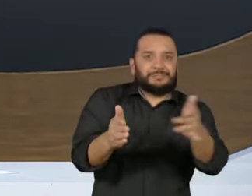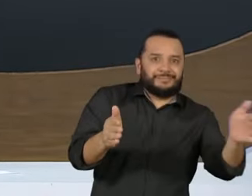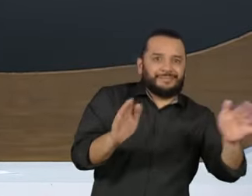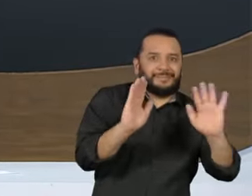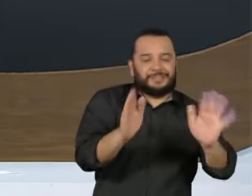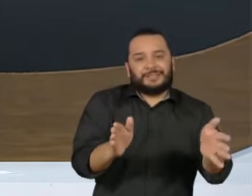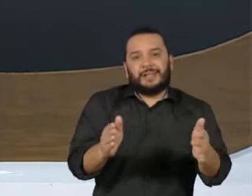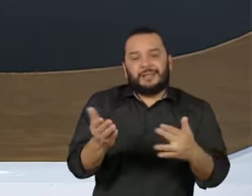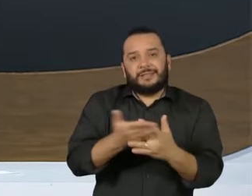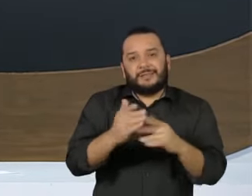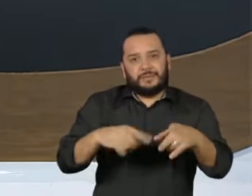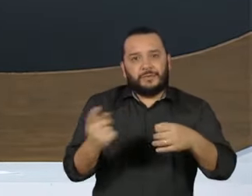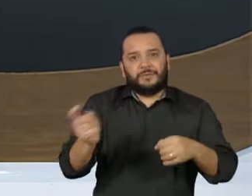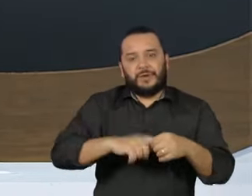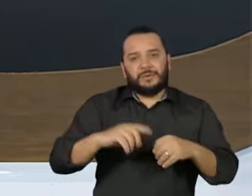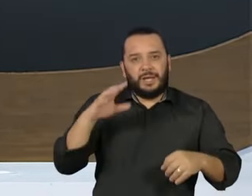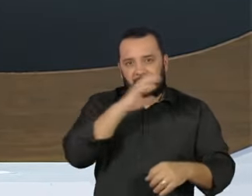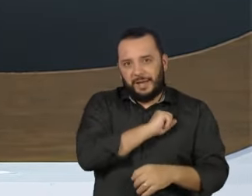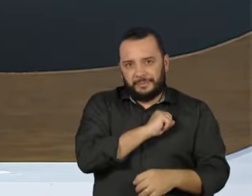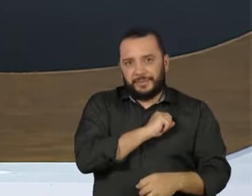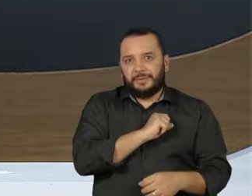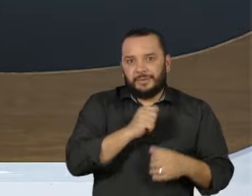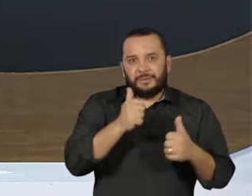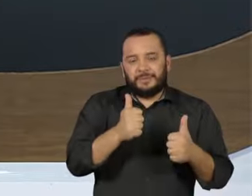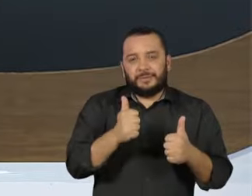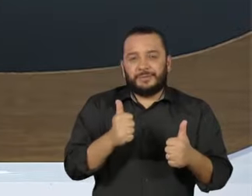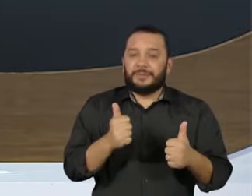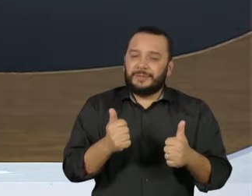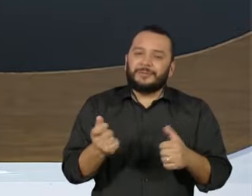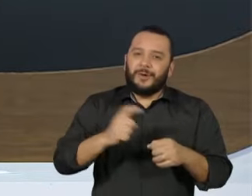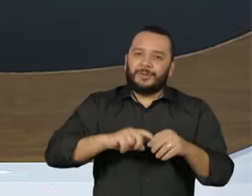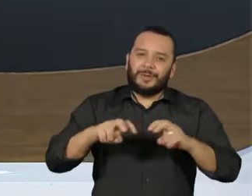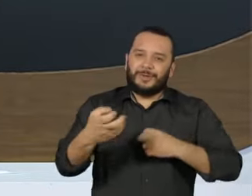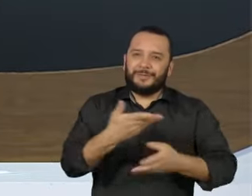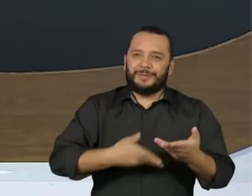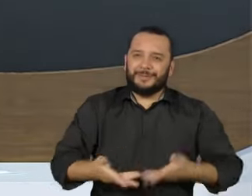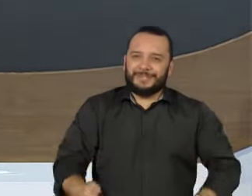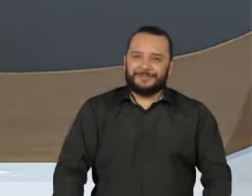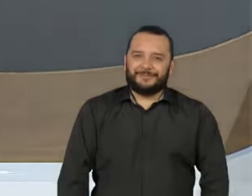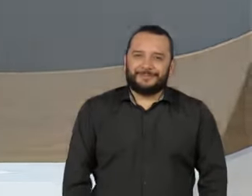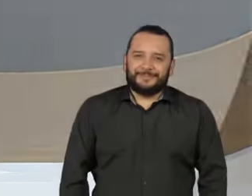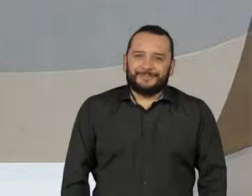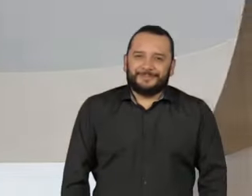fazer um intervalo e a gente volta já, já. Peço desculpa, eu que estou prolixo.